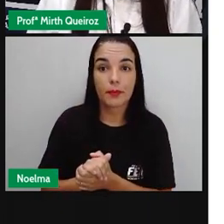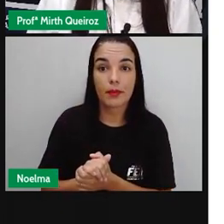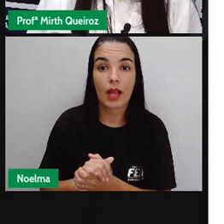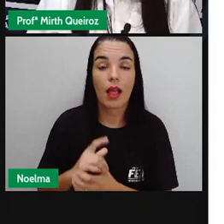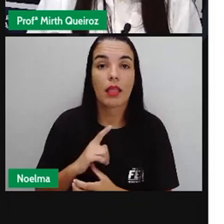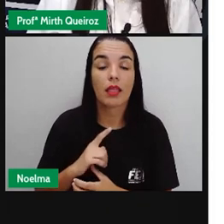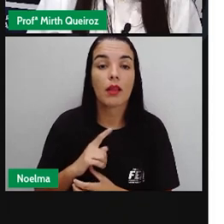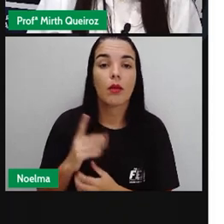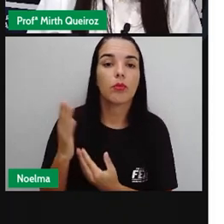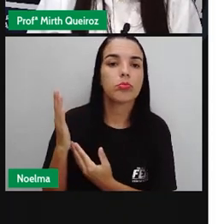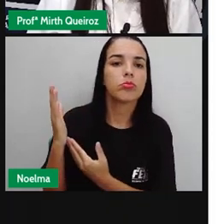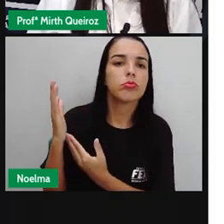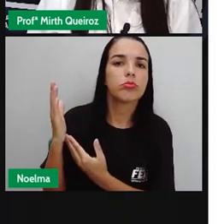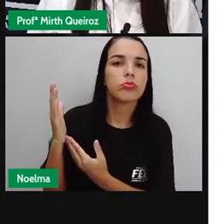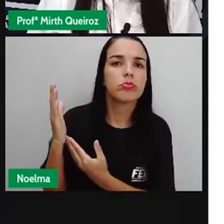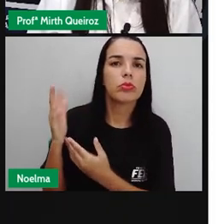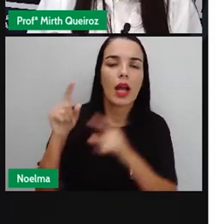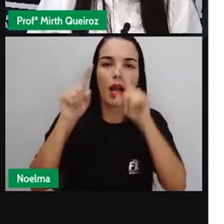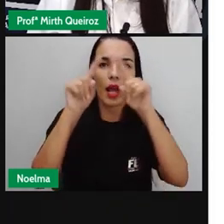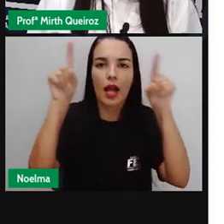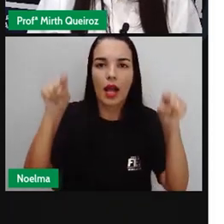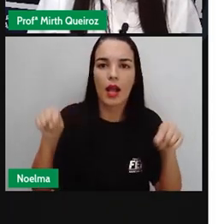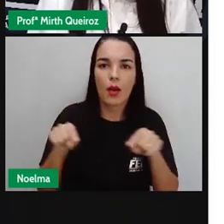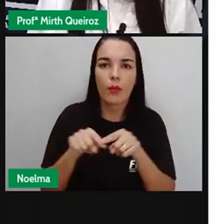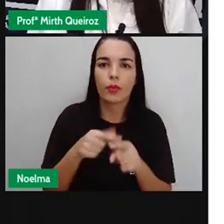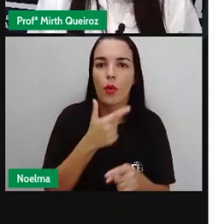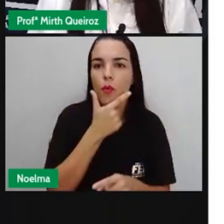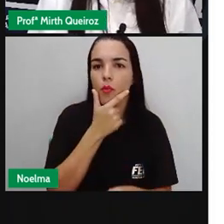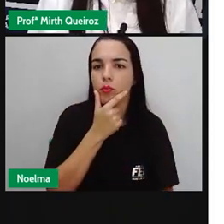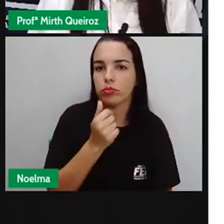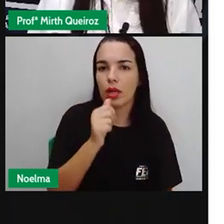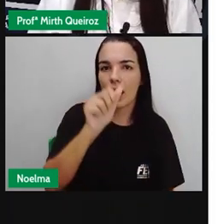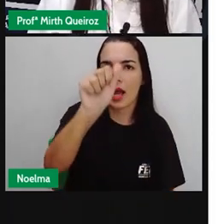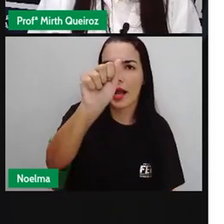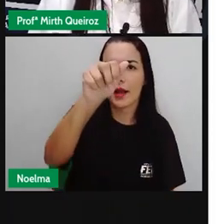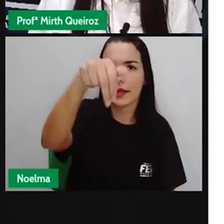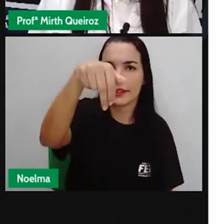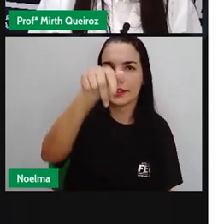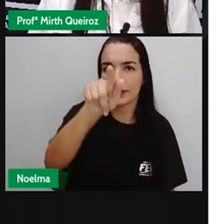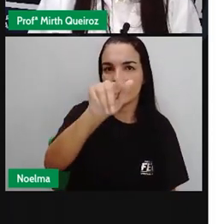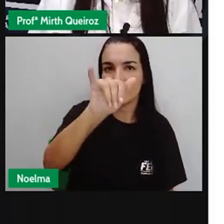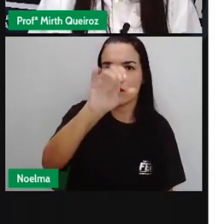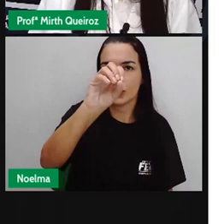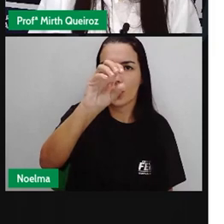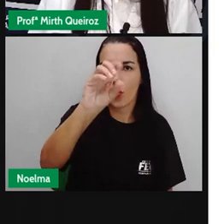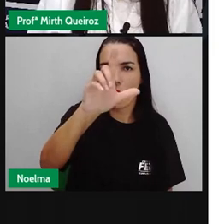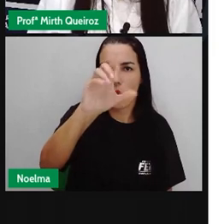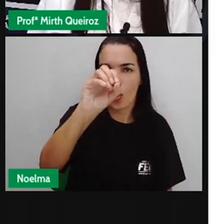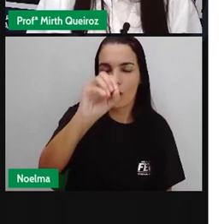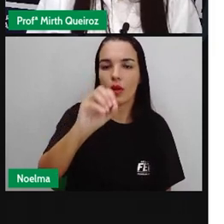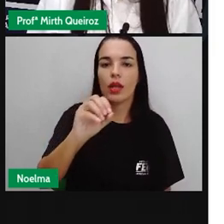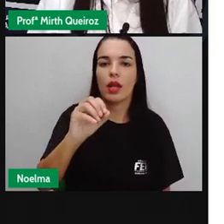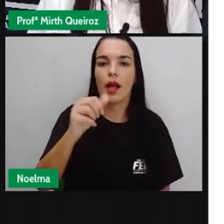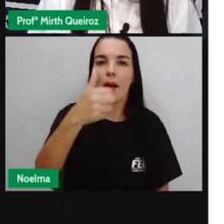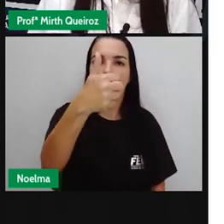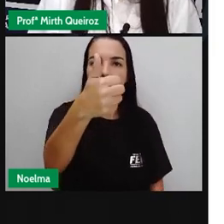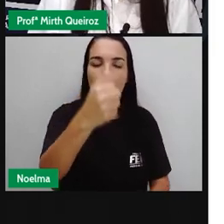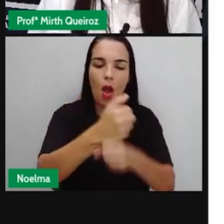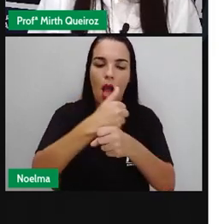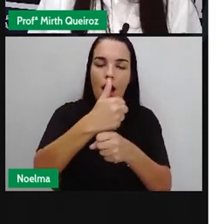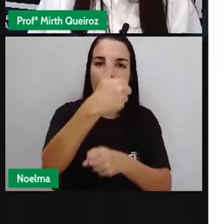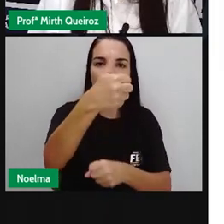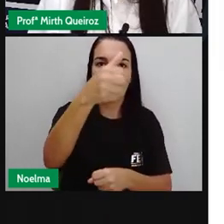tela aqui, que é o chamado quadro de Angiolo Tomassi, de 1896, retratando a